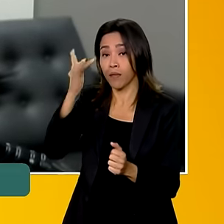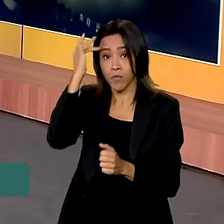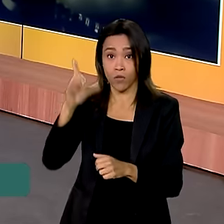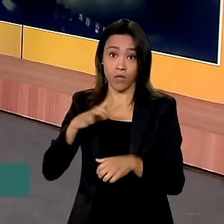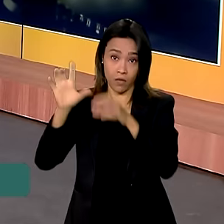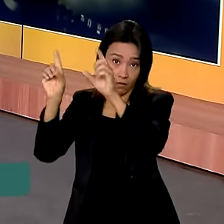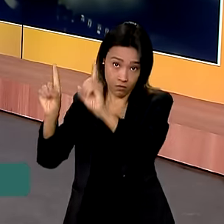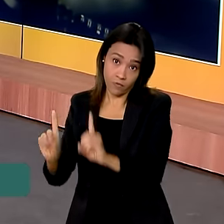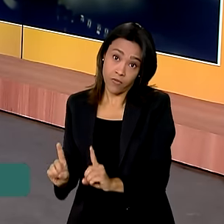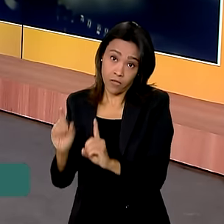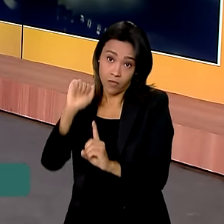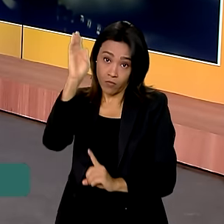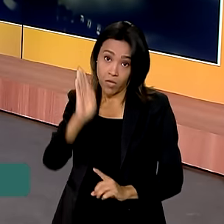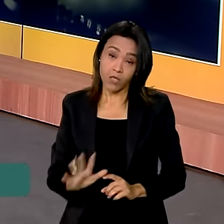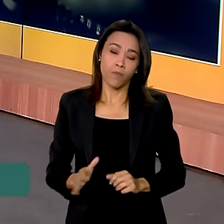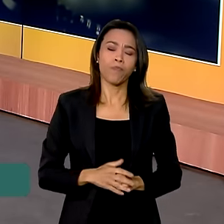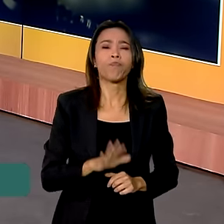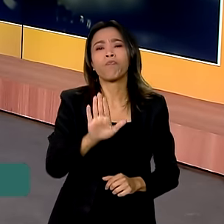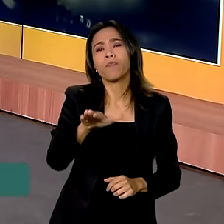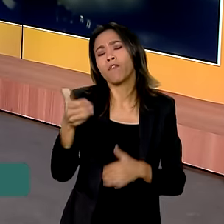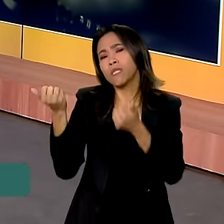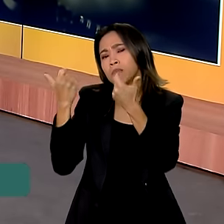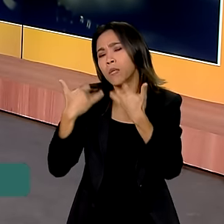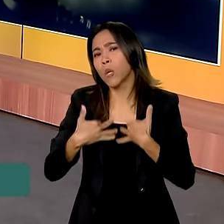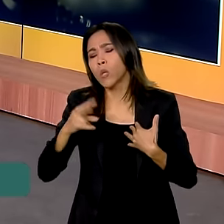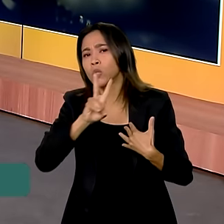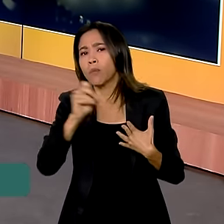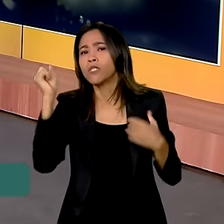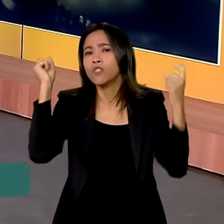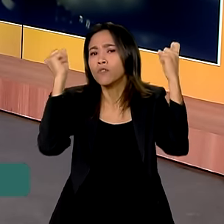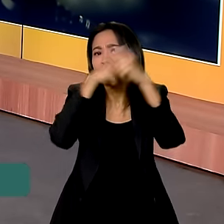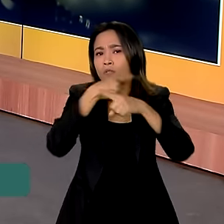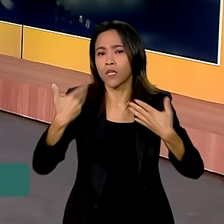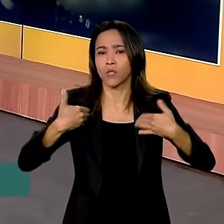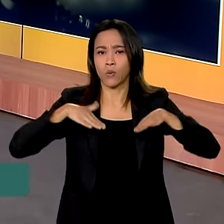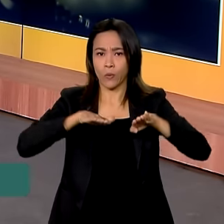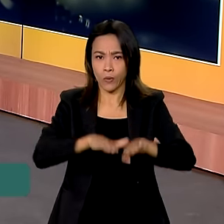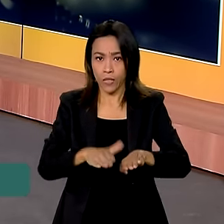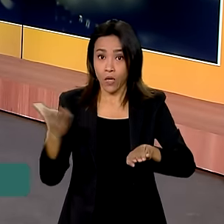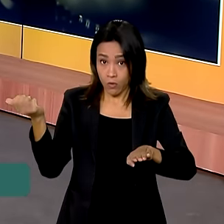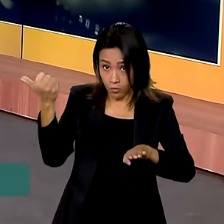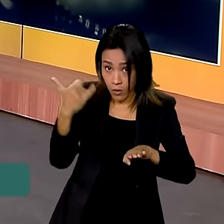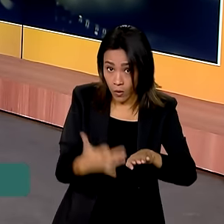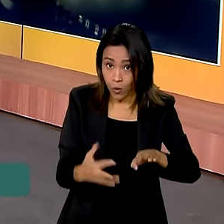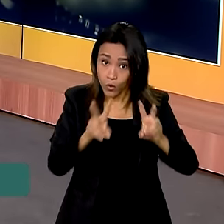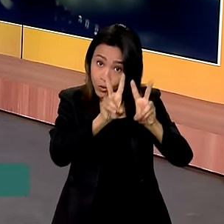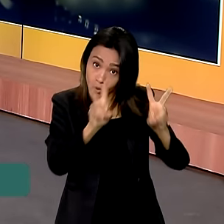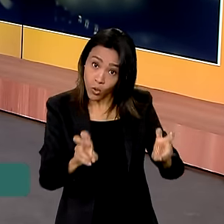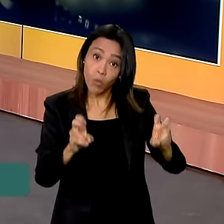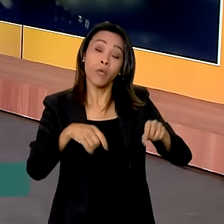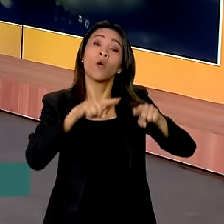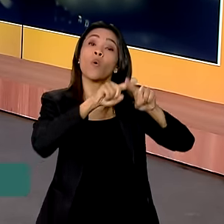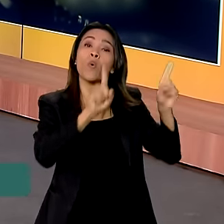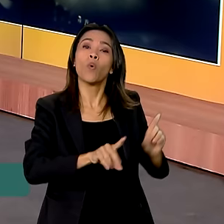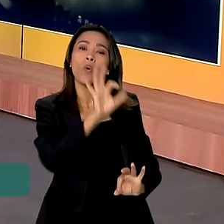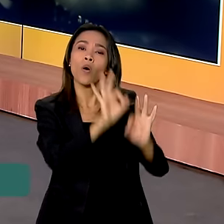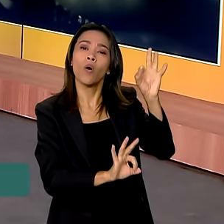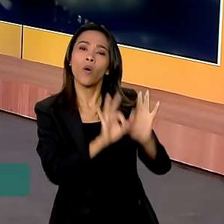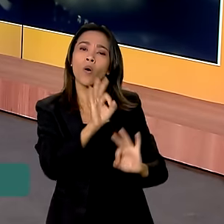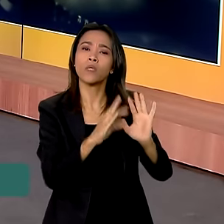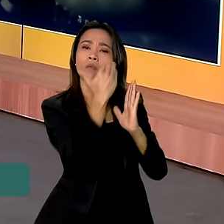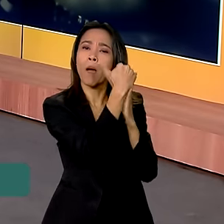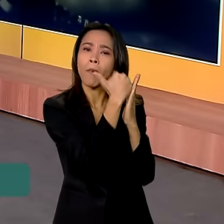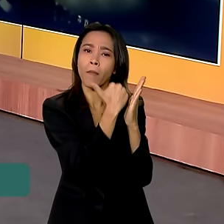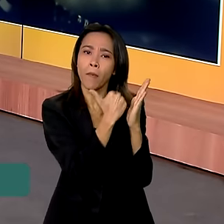Secretária, a senhora falou aí sobre as dificuldades de inclusão e já citou aí o programa Viver Sem Limites. Eu queria saber em que